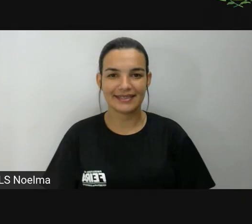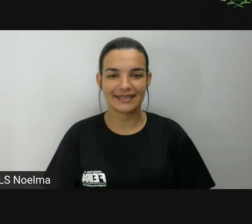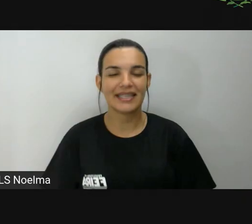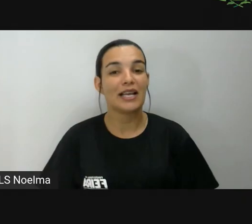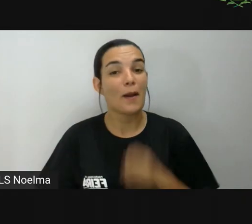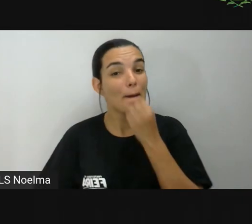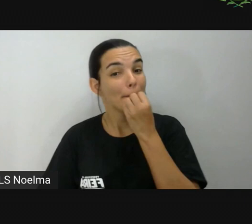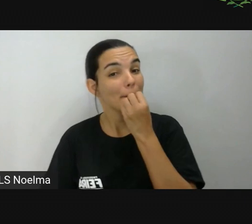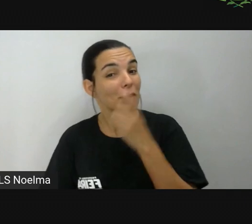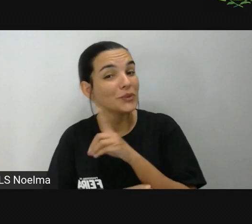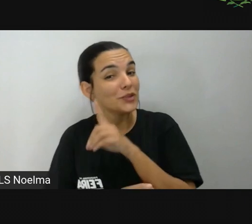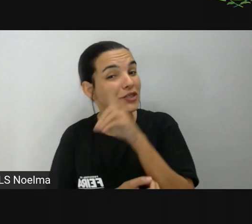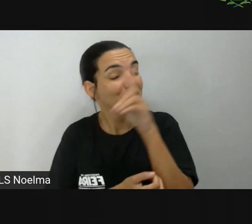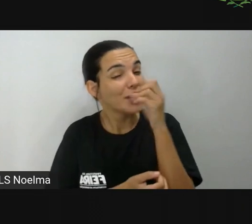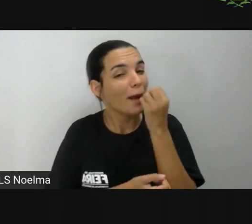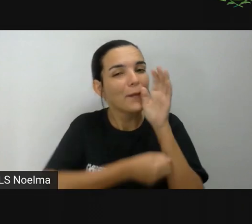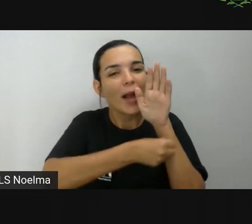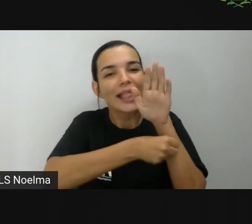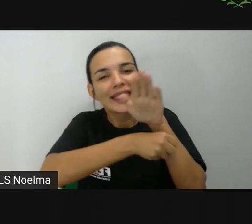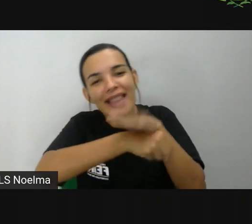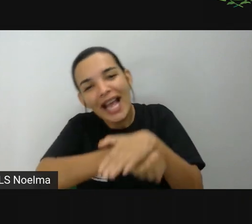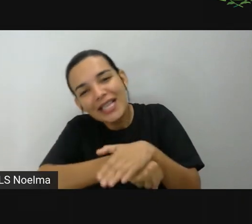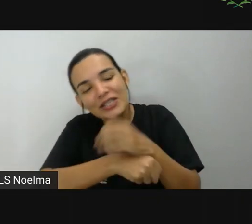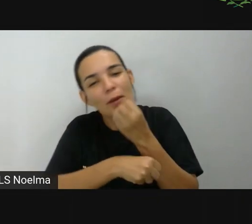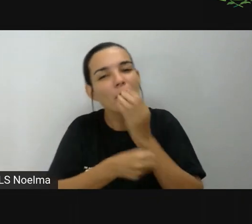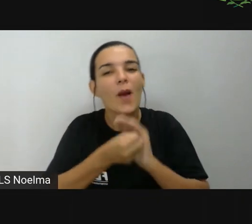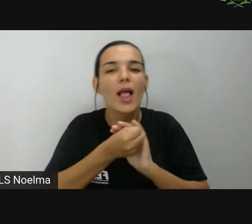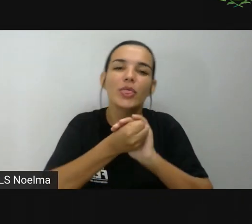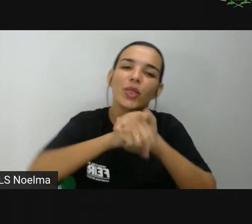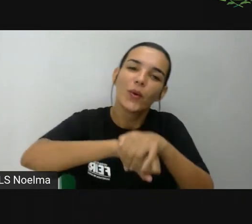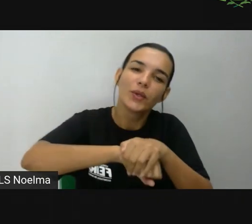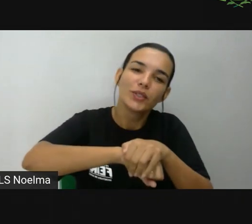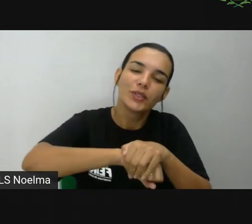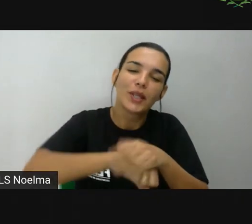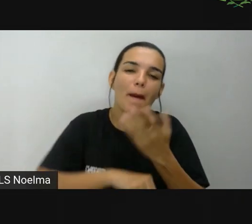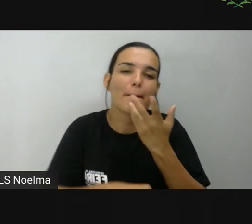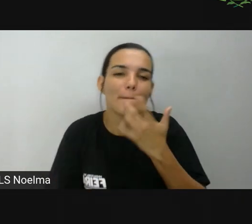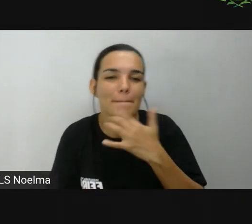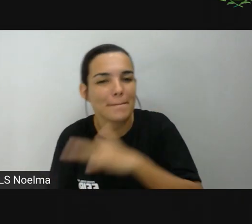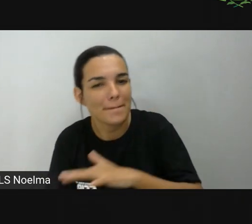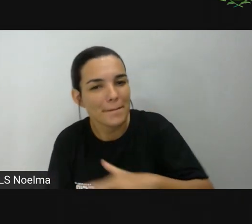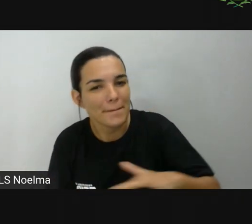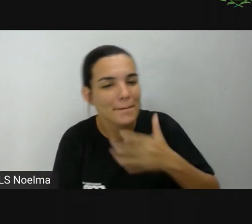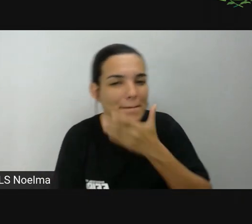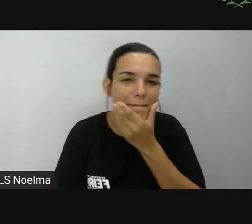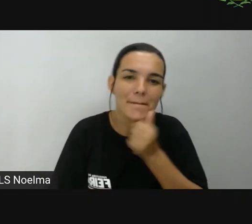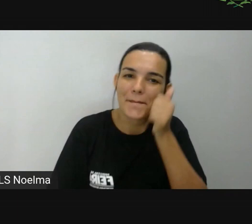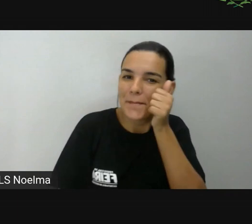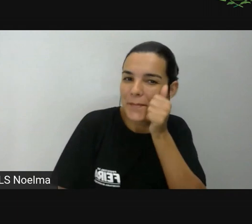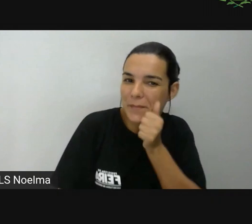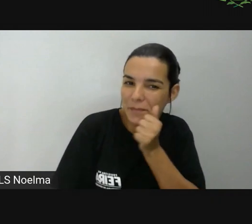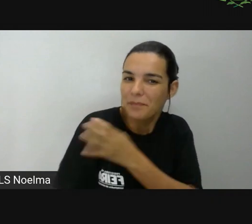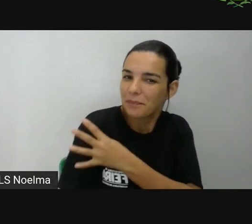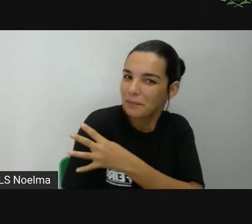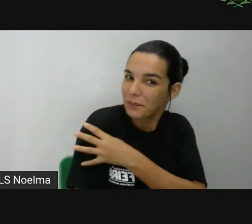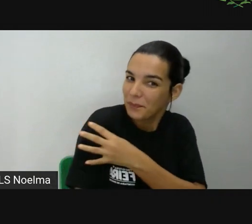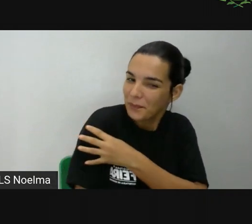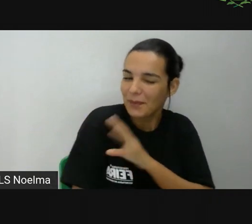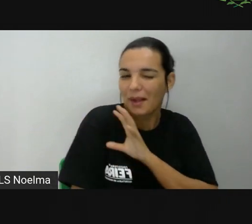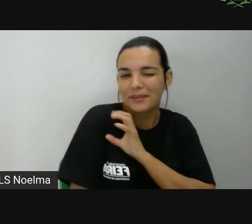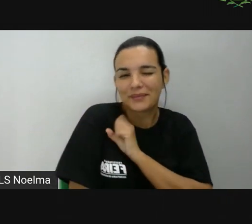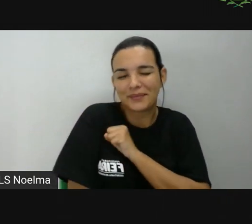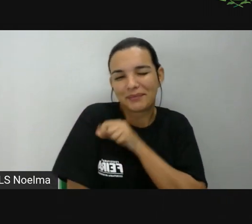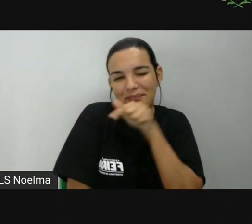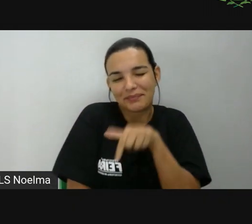Bom dia, boa tarde, boa noite. Meninos e meninas, nossos queridos quartos anos da